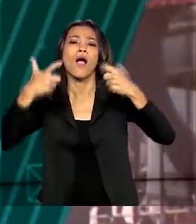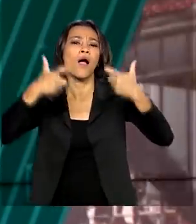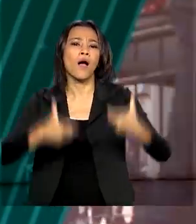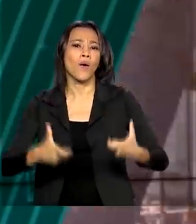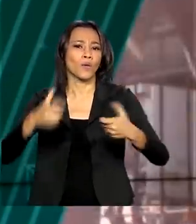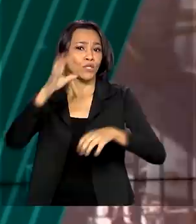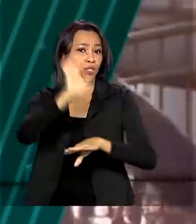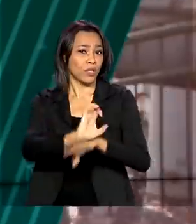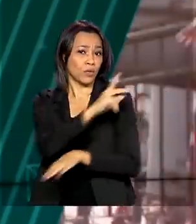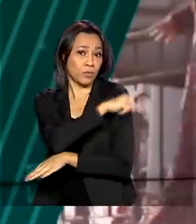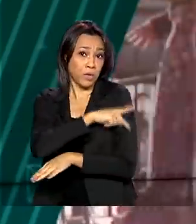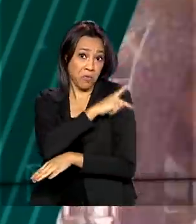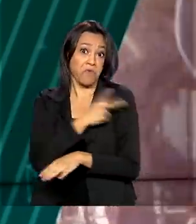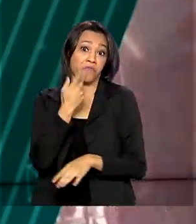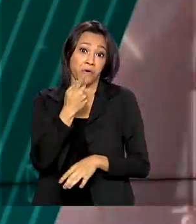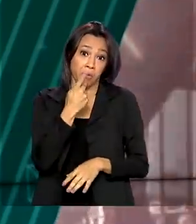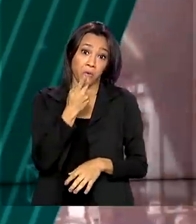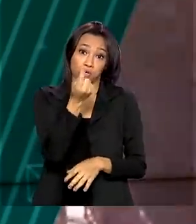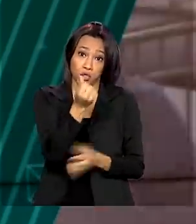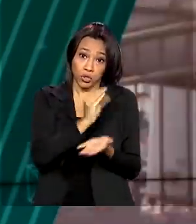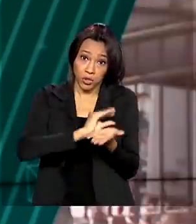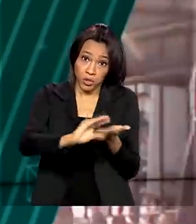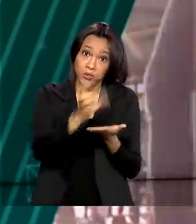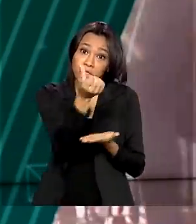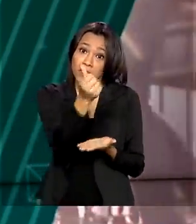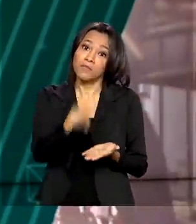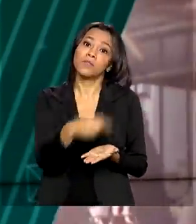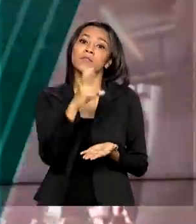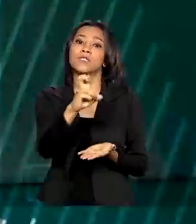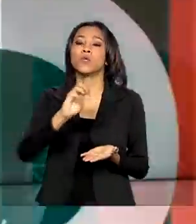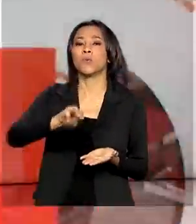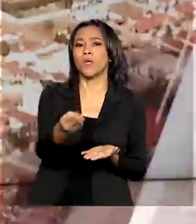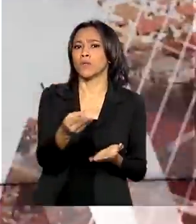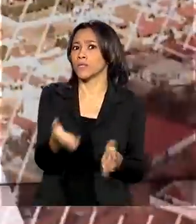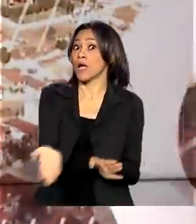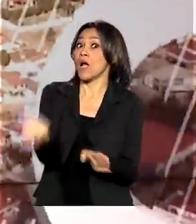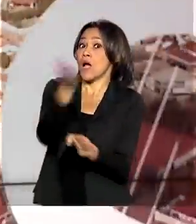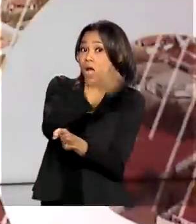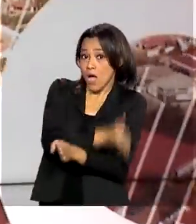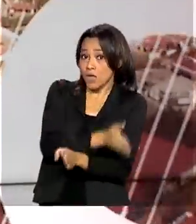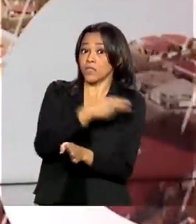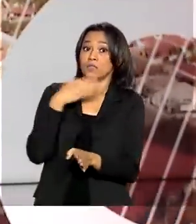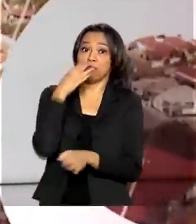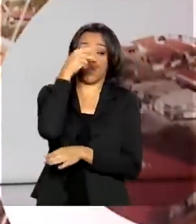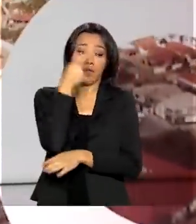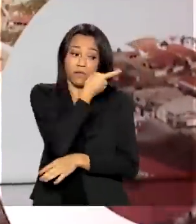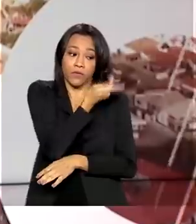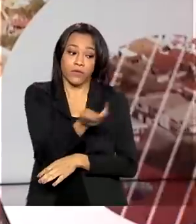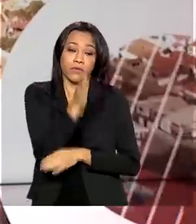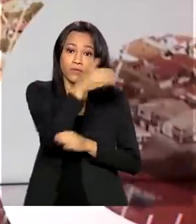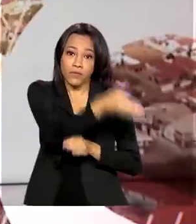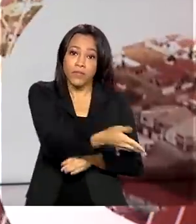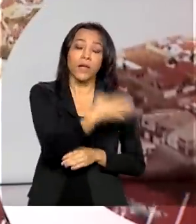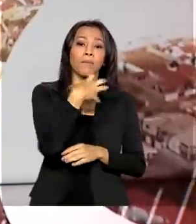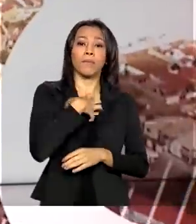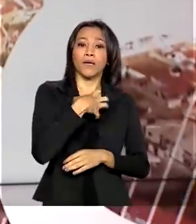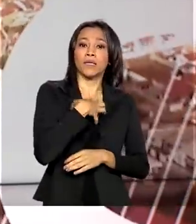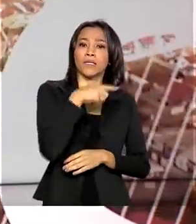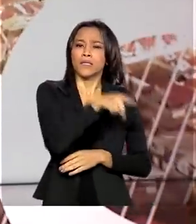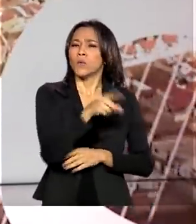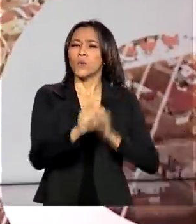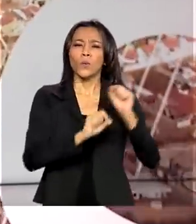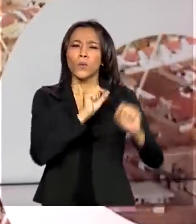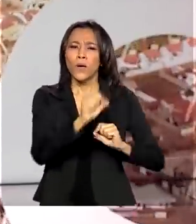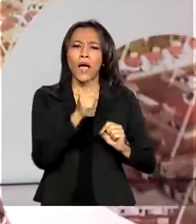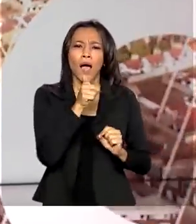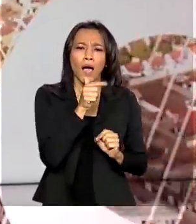investimentos de seis milhões e meio de reais. Antes, na Bahia, o presidente inaugurou um sistema de abastecimento de água na